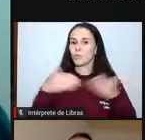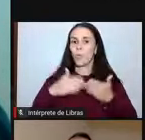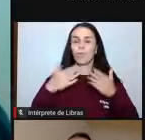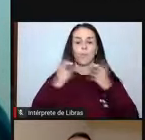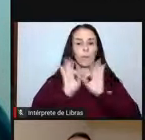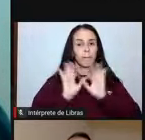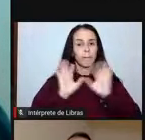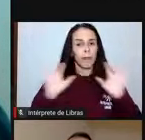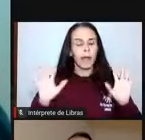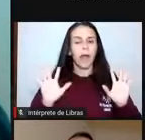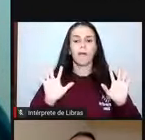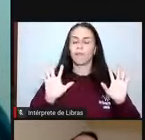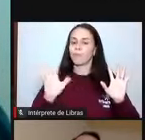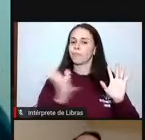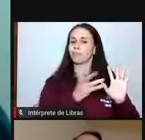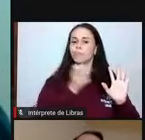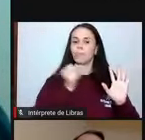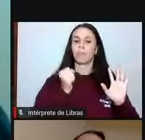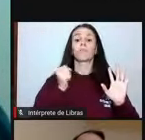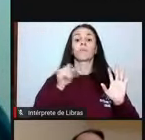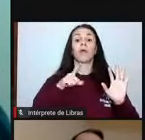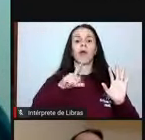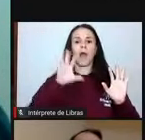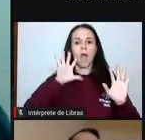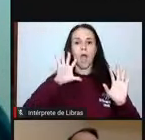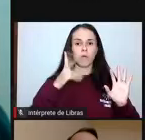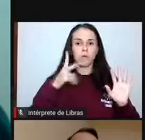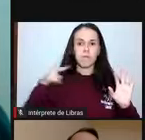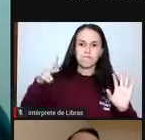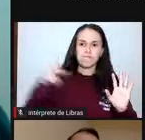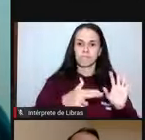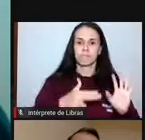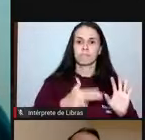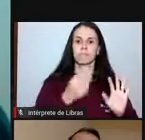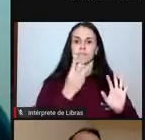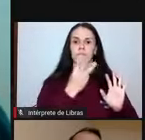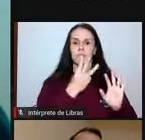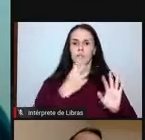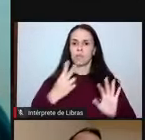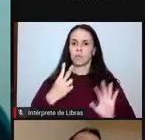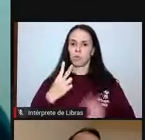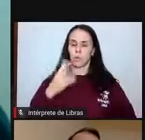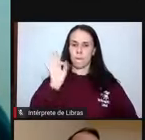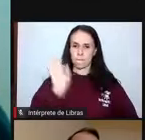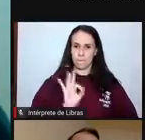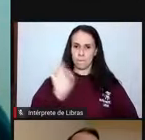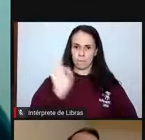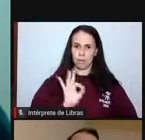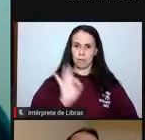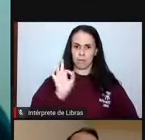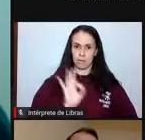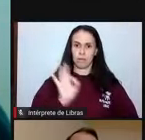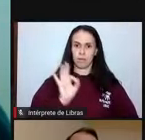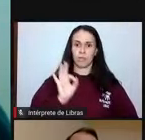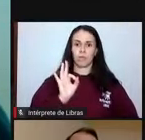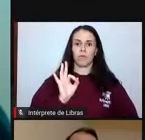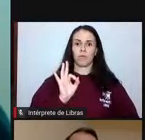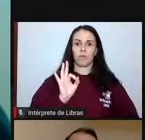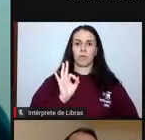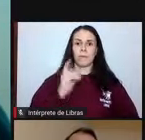em setembro se processa um corte de 30, 32% no orçamento geral da universidade,